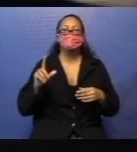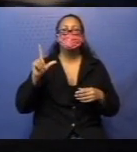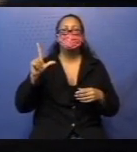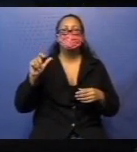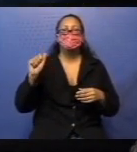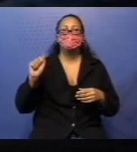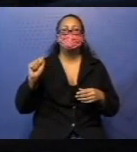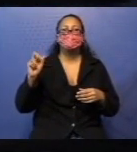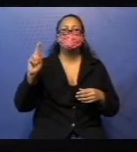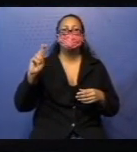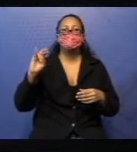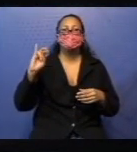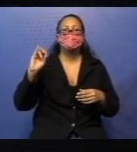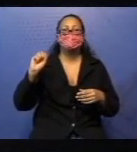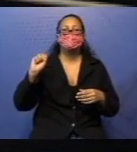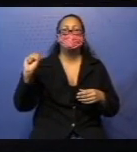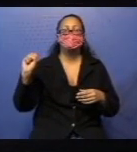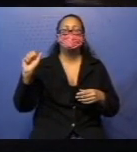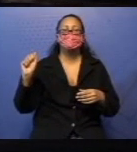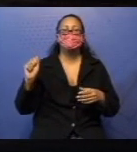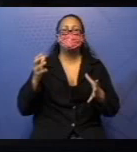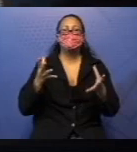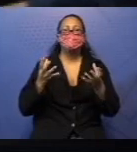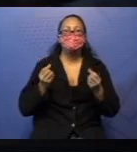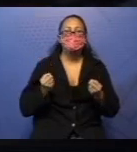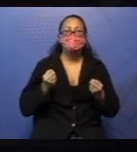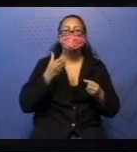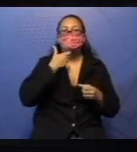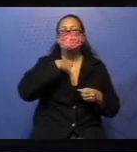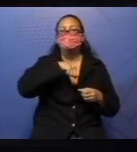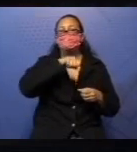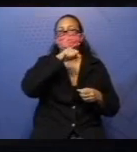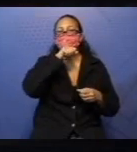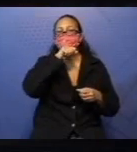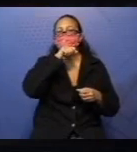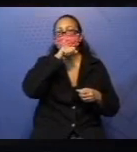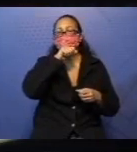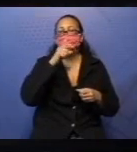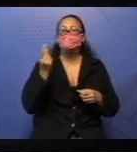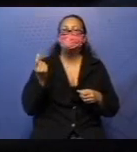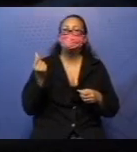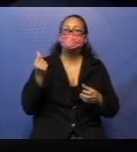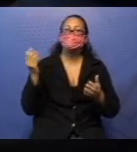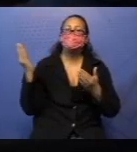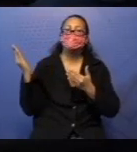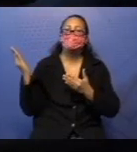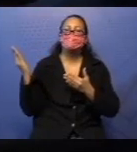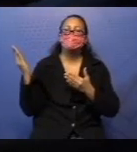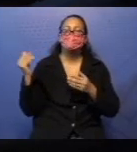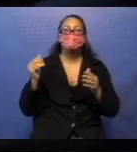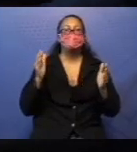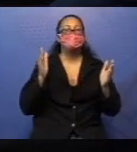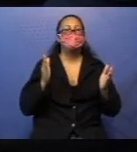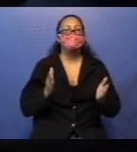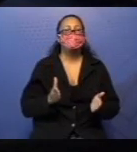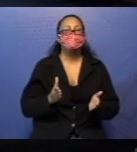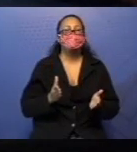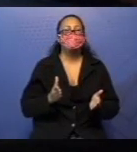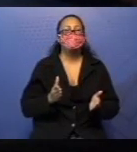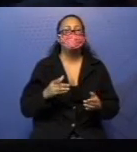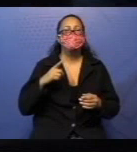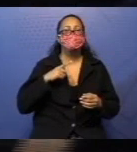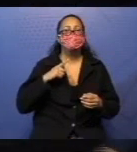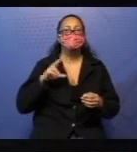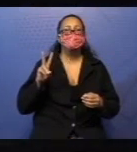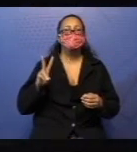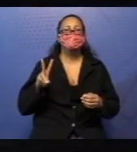do pai dela, ó. Dos pais dela. Tudo isso aqui ela recebeu. Certo? Hoje, ela tem